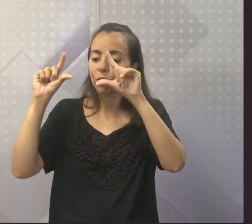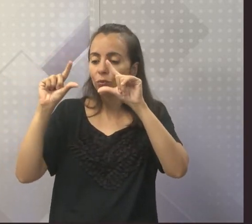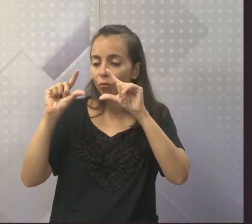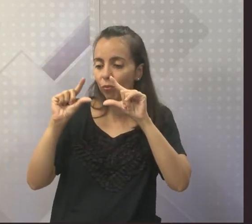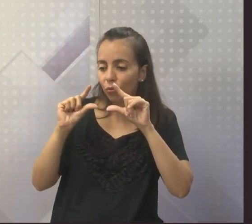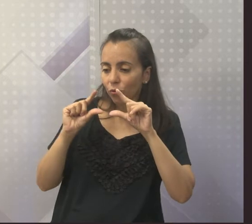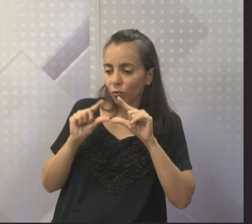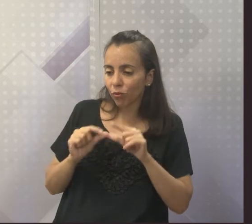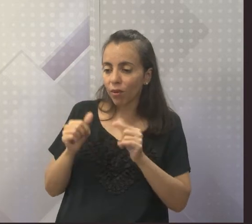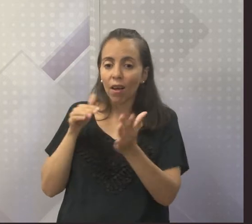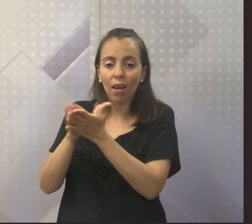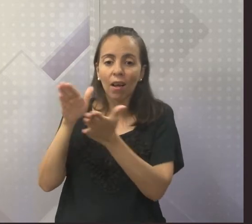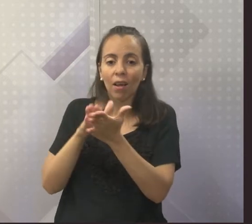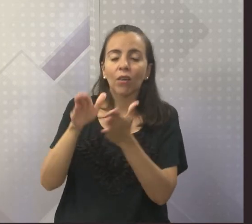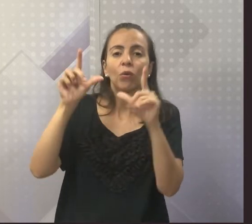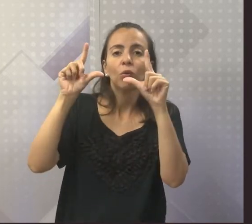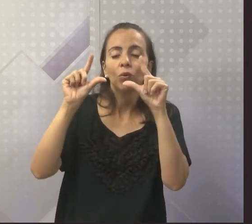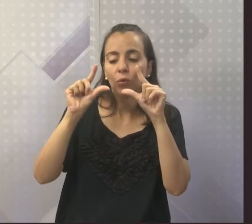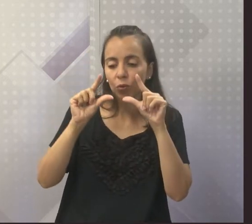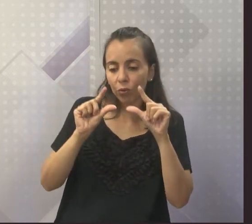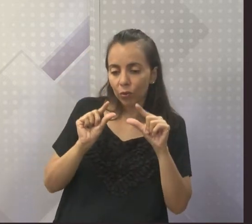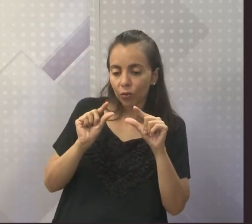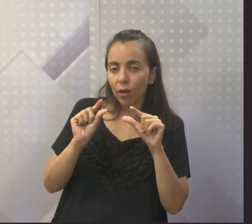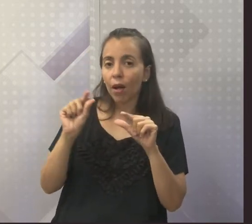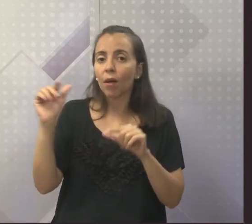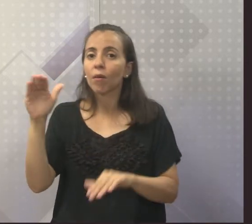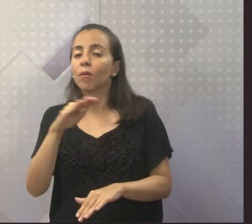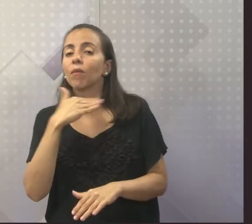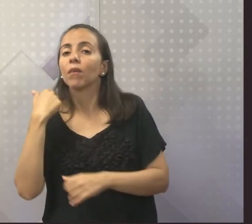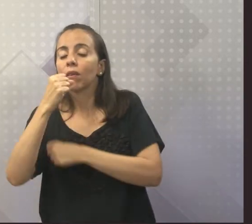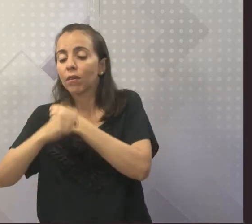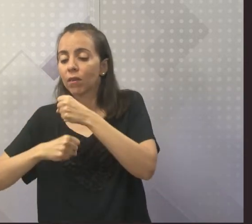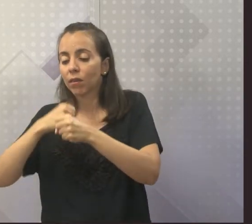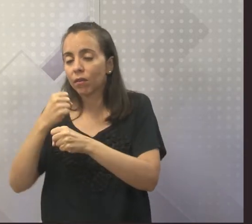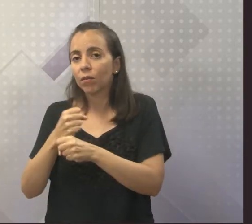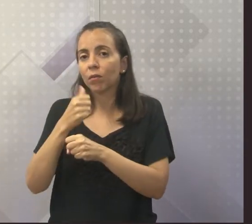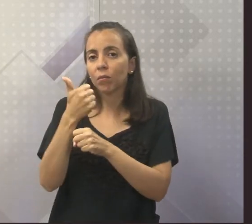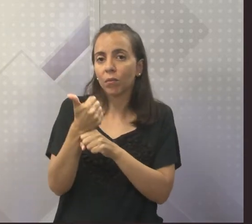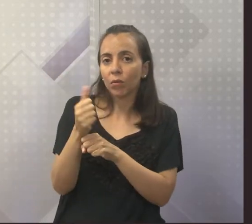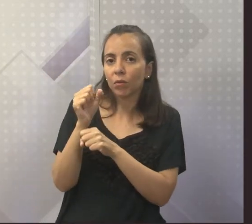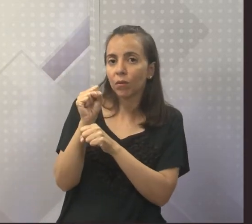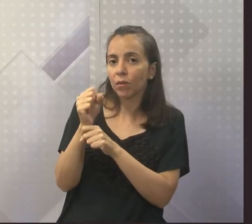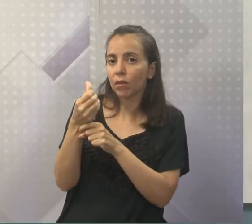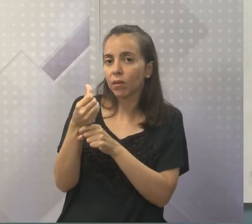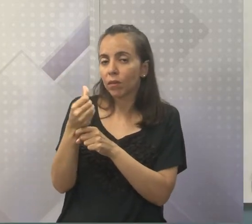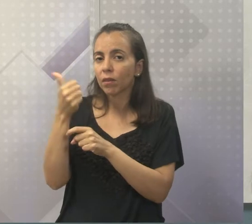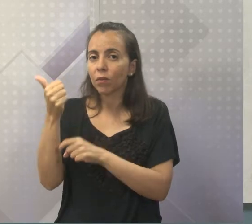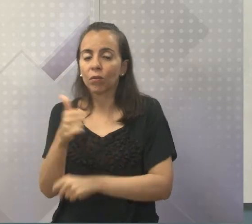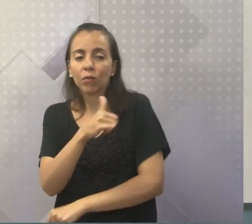publicações. Aí ele falece em 1861, no Rio de Janeiro.